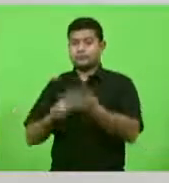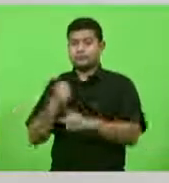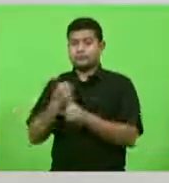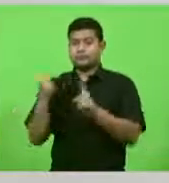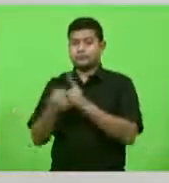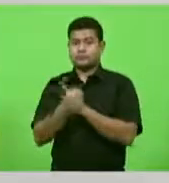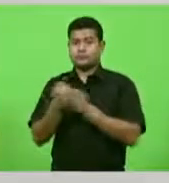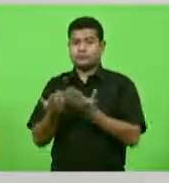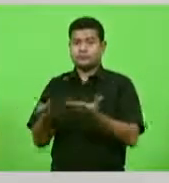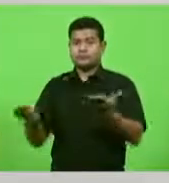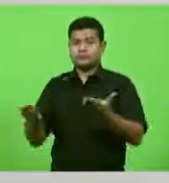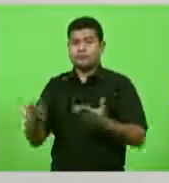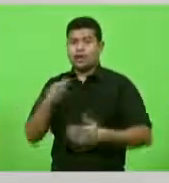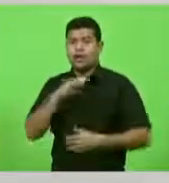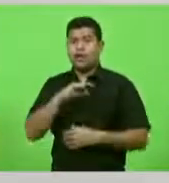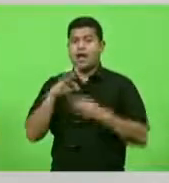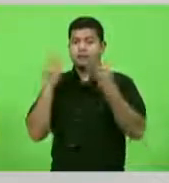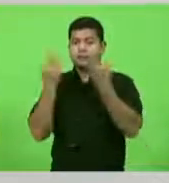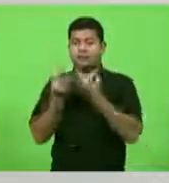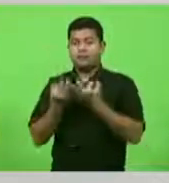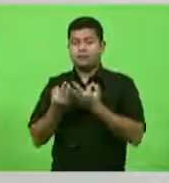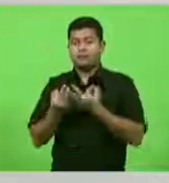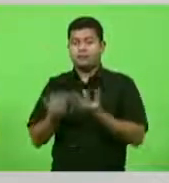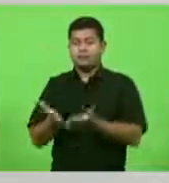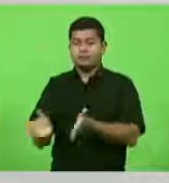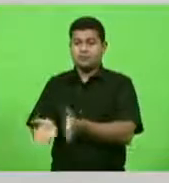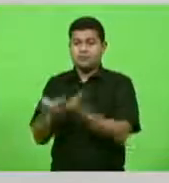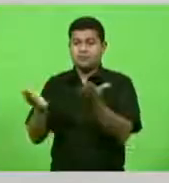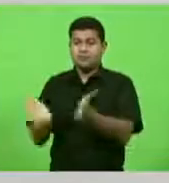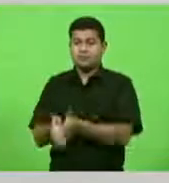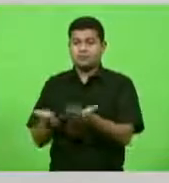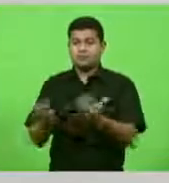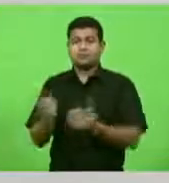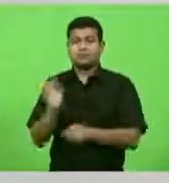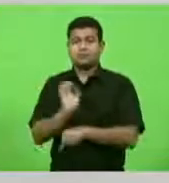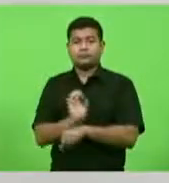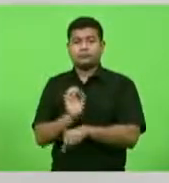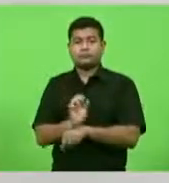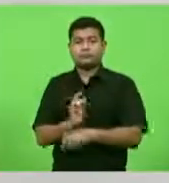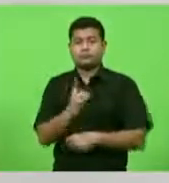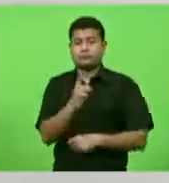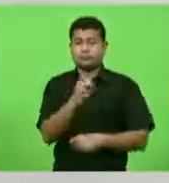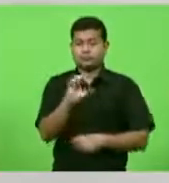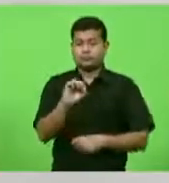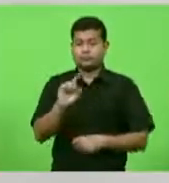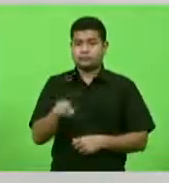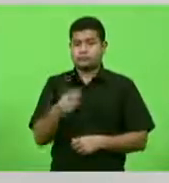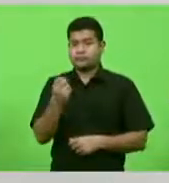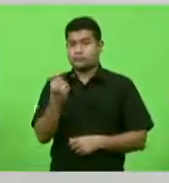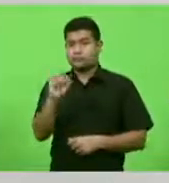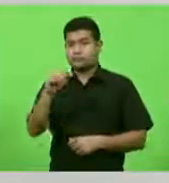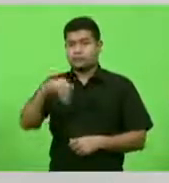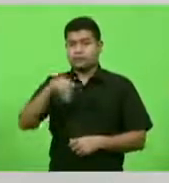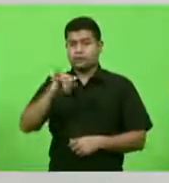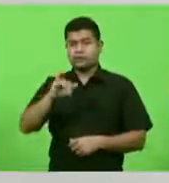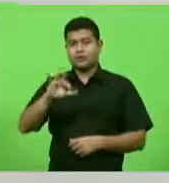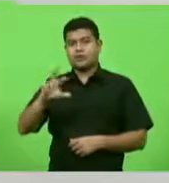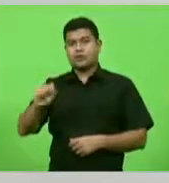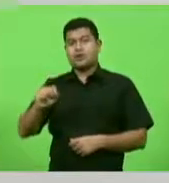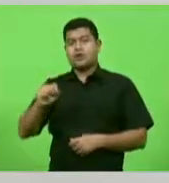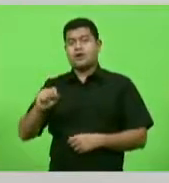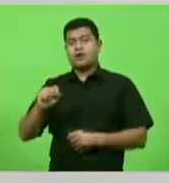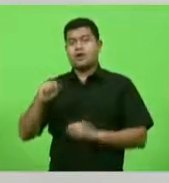amparo às famílias mais necessitadas do nosso Estado. Os 104,8 milhões em seis